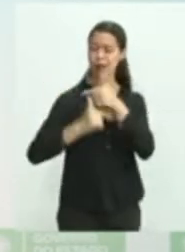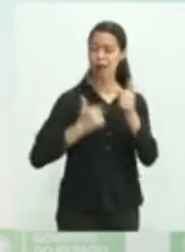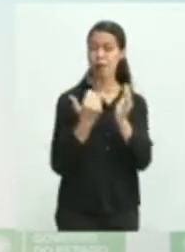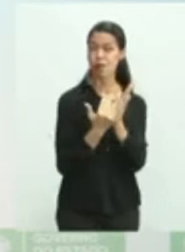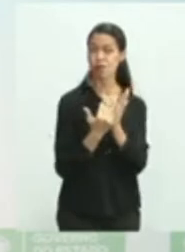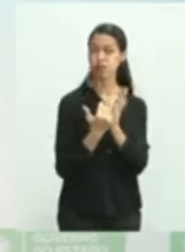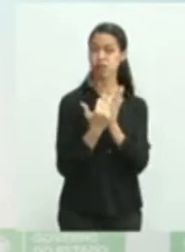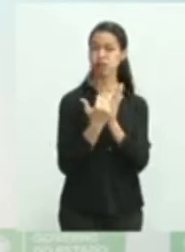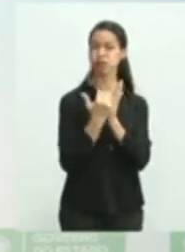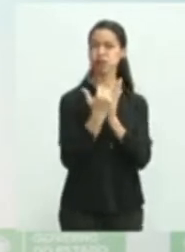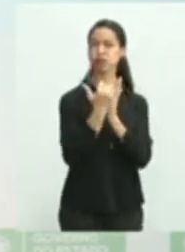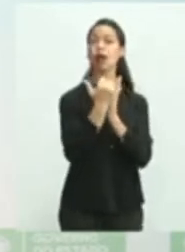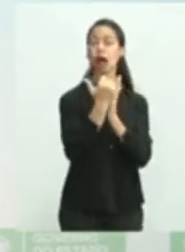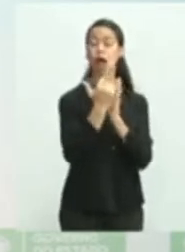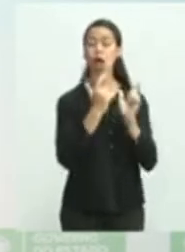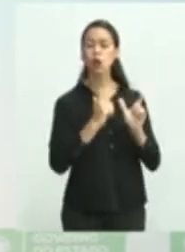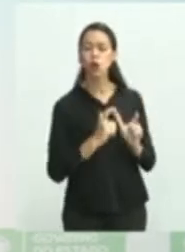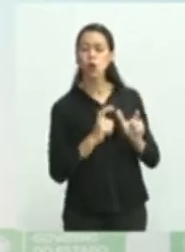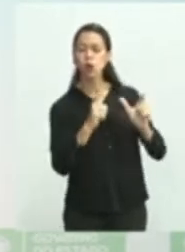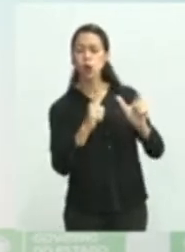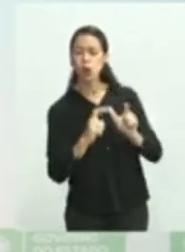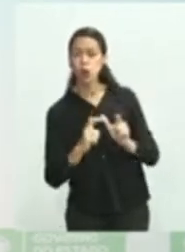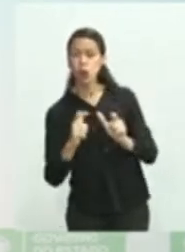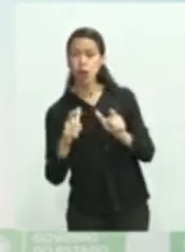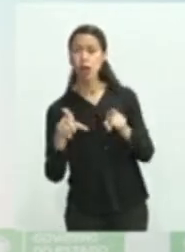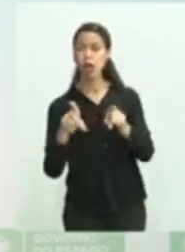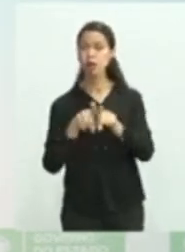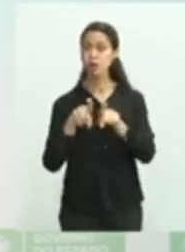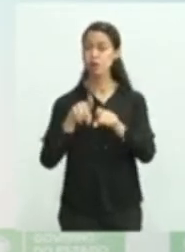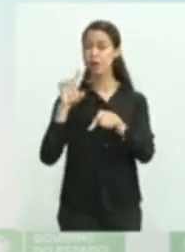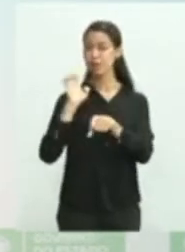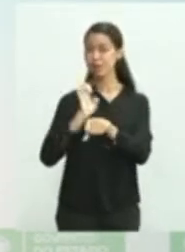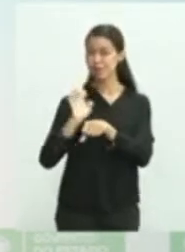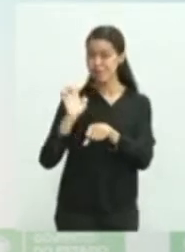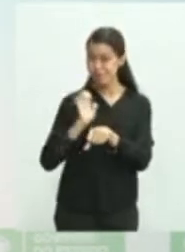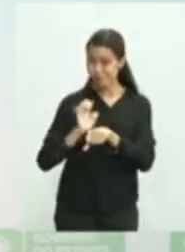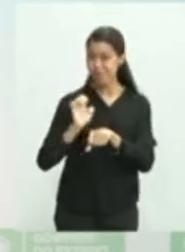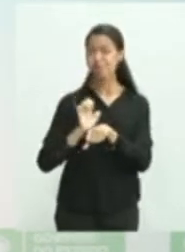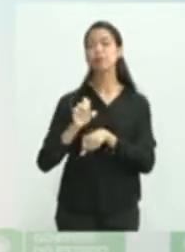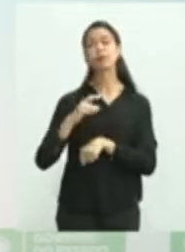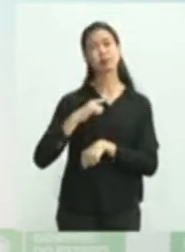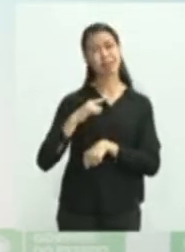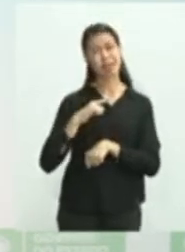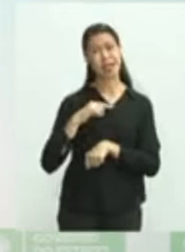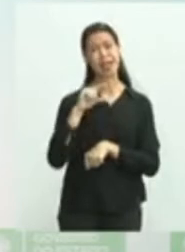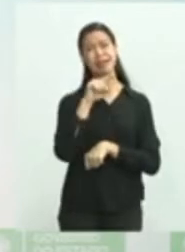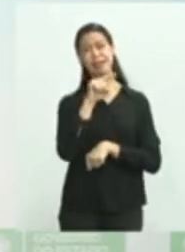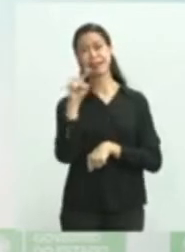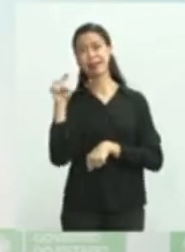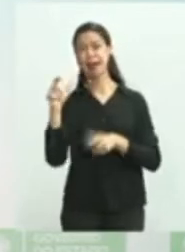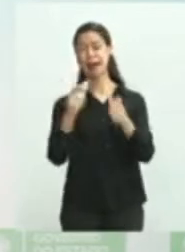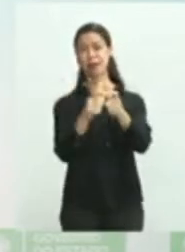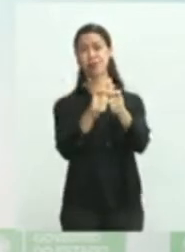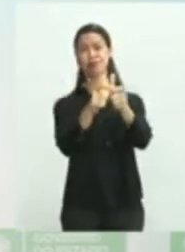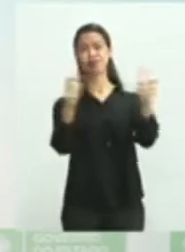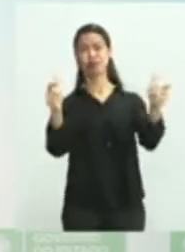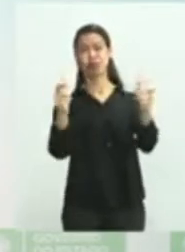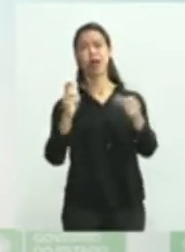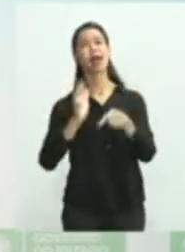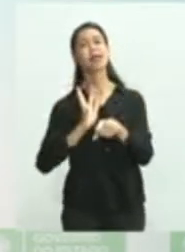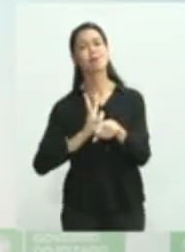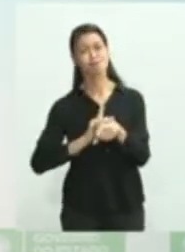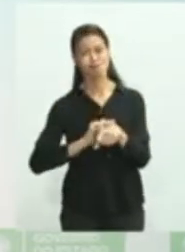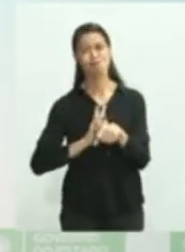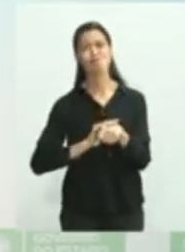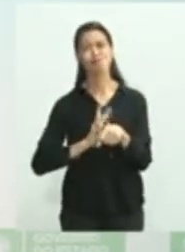algumas unidades de Estados da Federação, onde o NUM é bastante expressivo. Mato Grosso